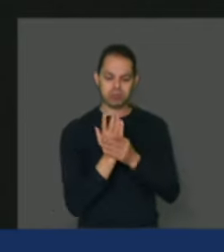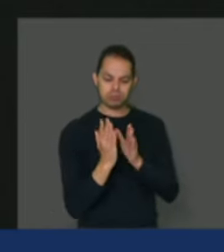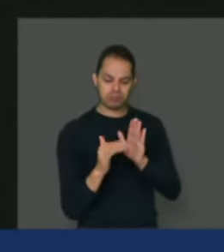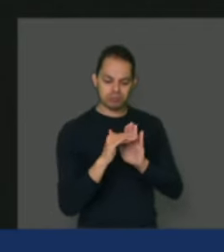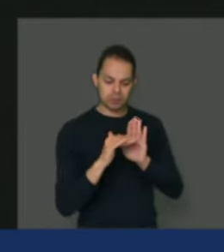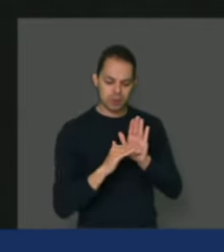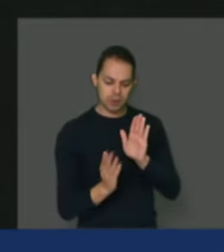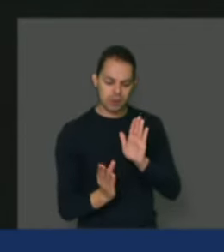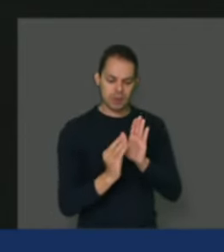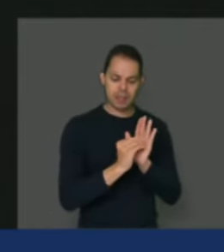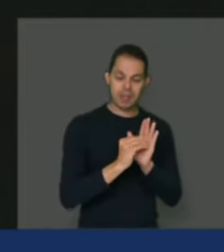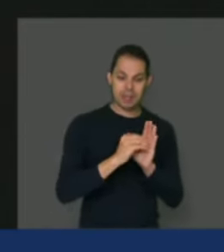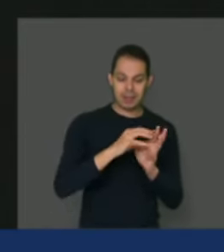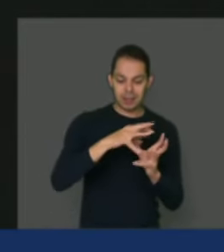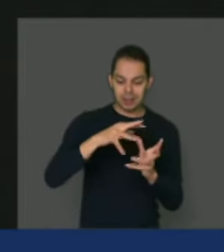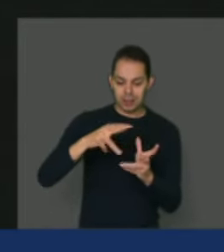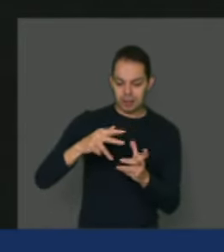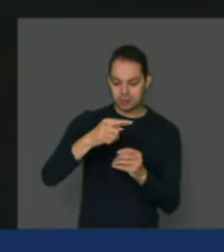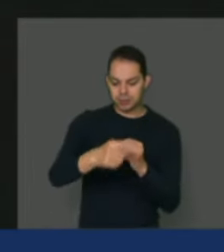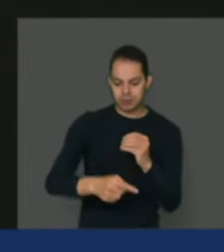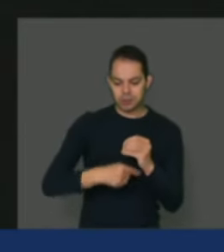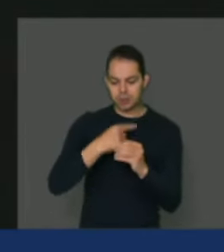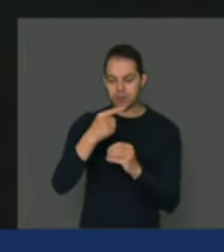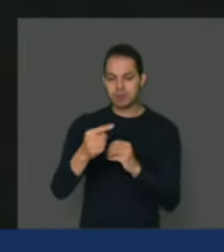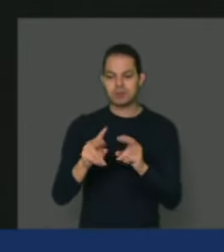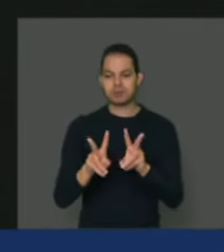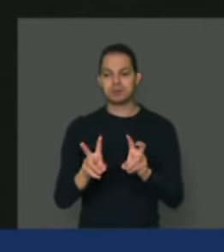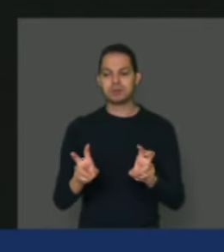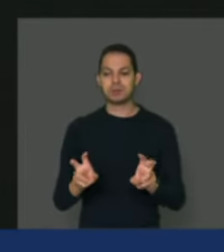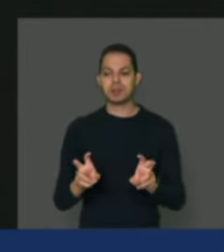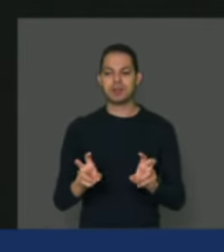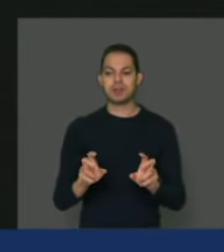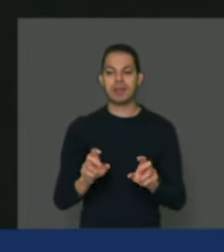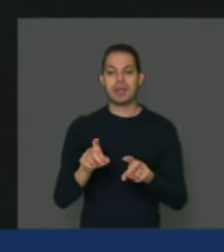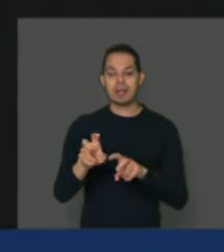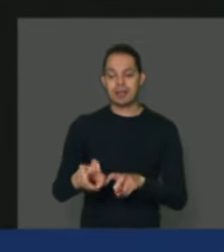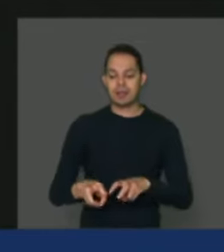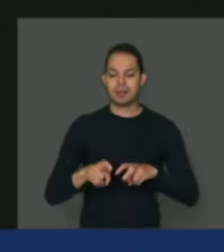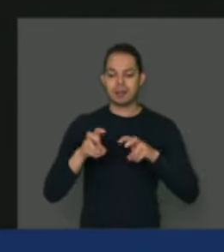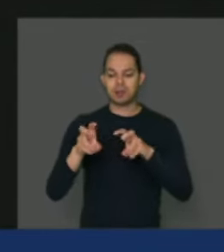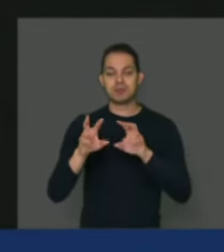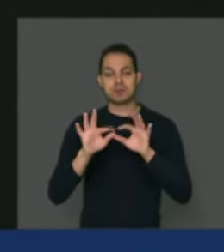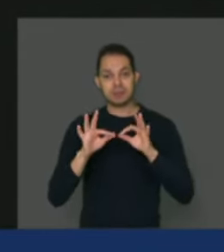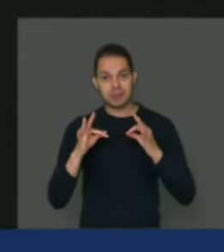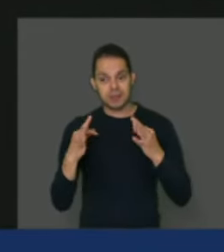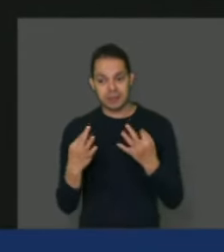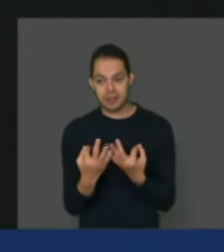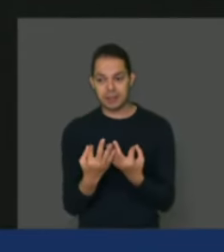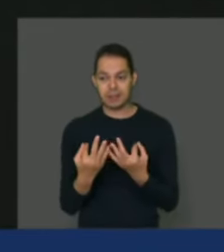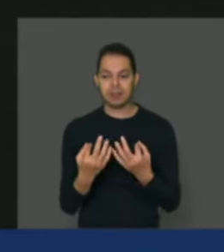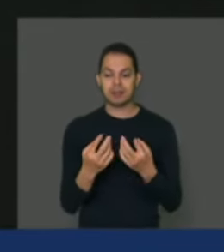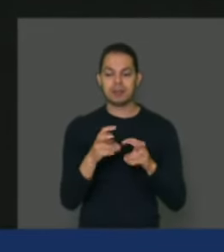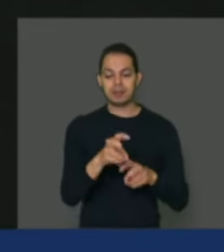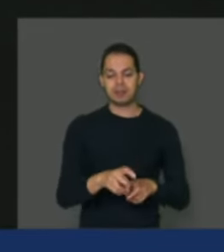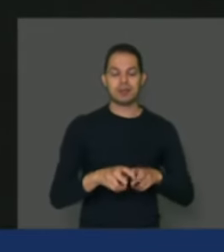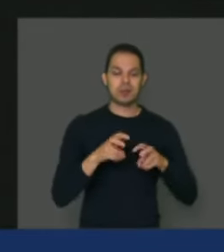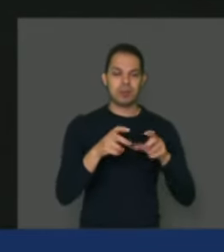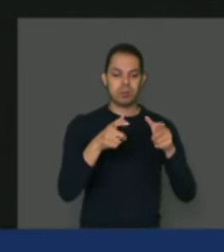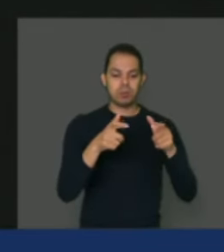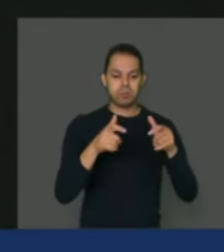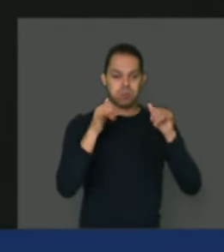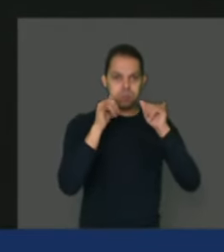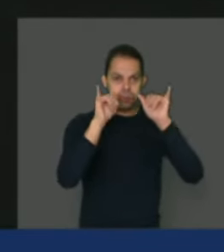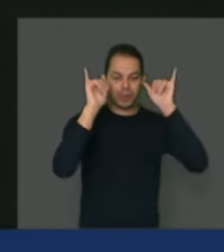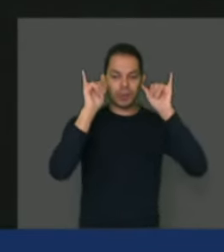nível internacional em relação à questão da agricultura familiar e agricultura japonesa. A